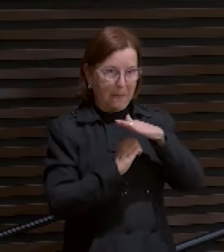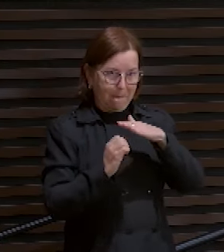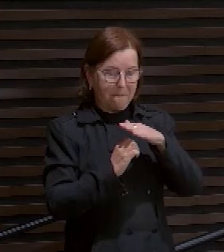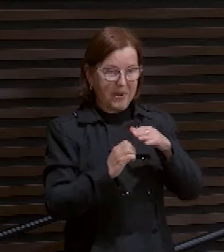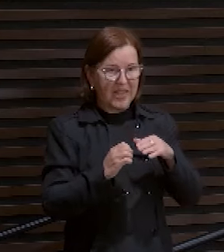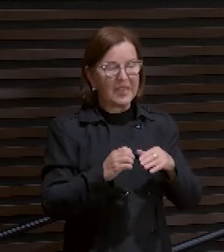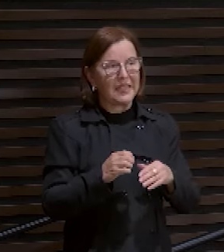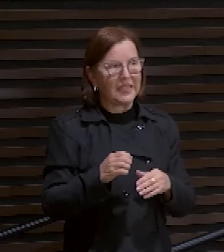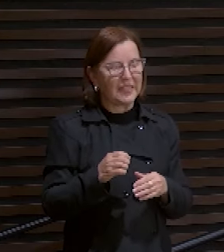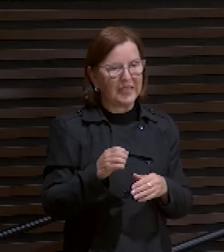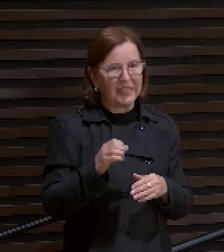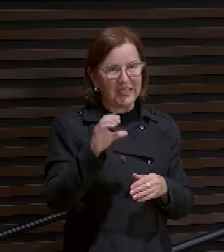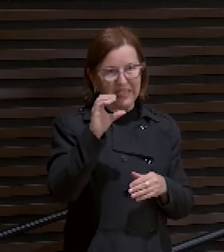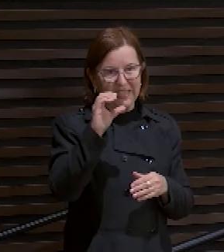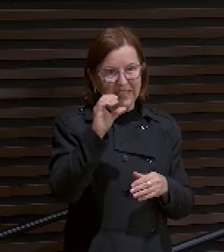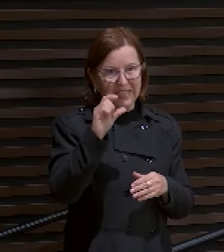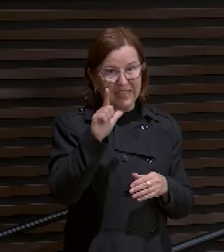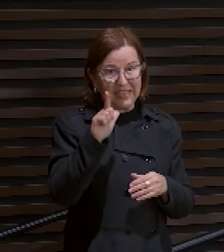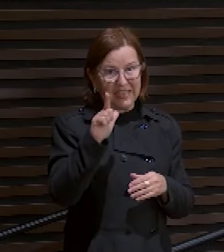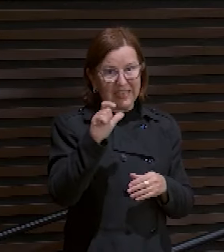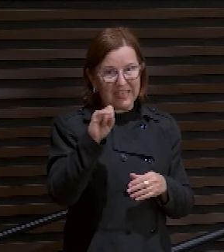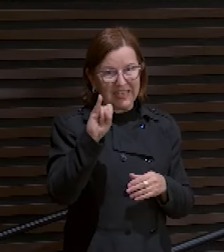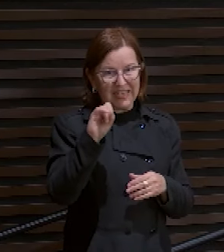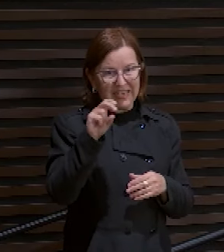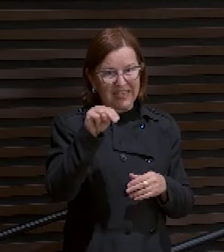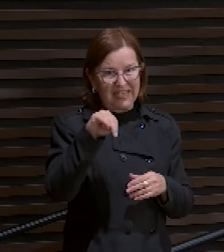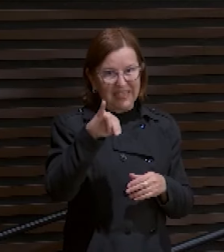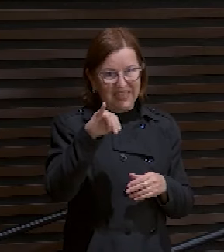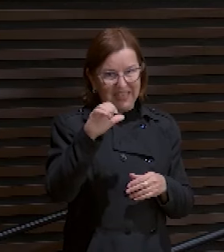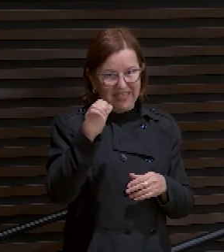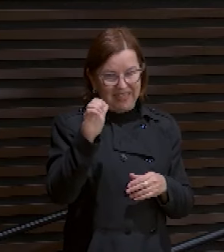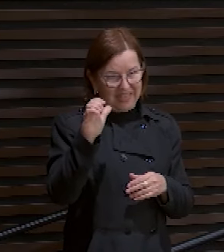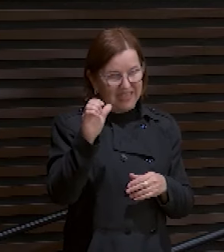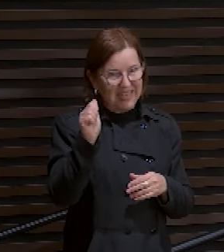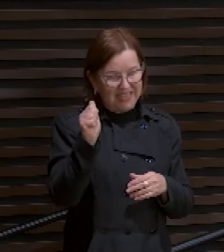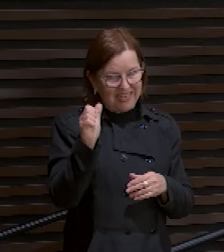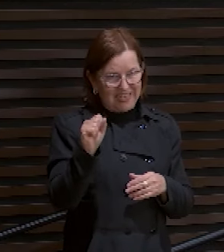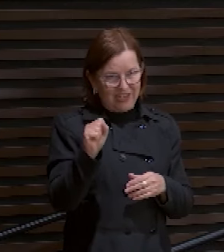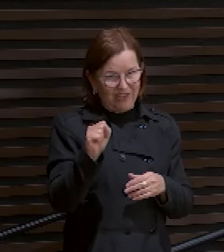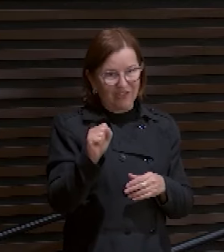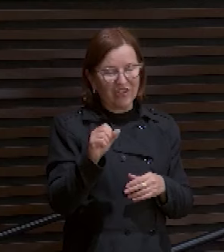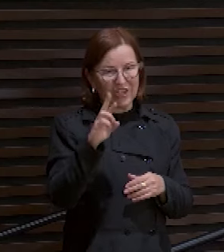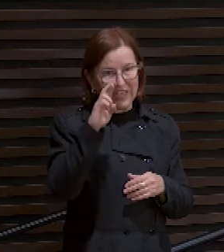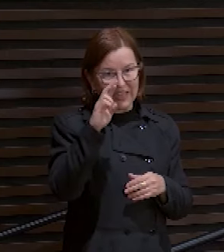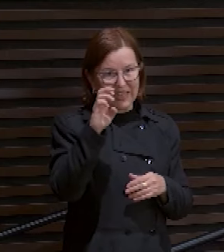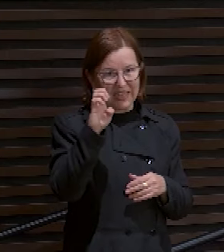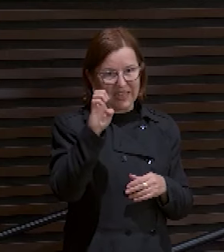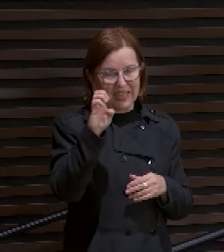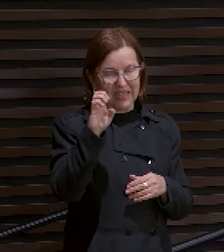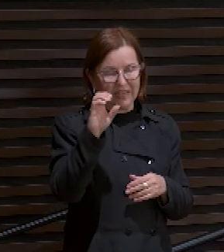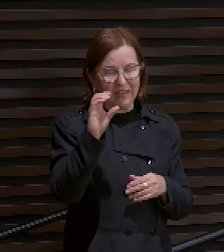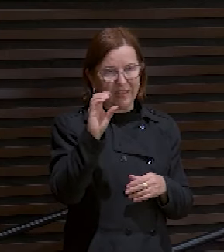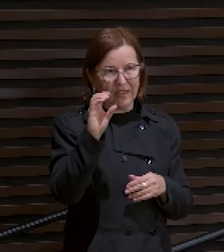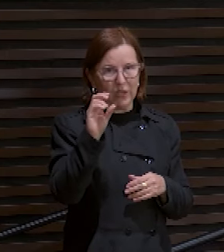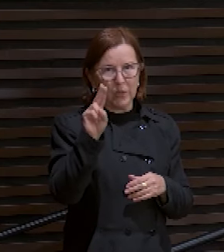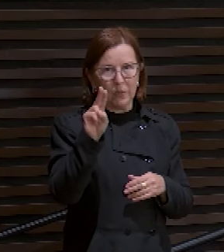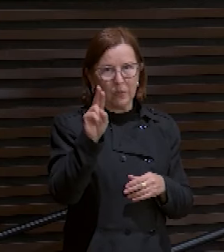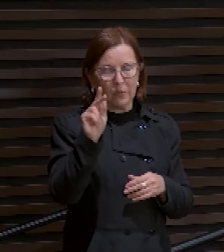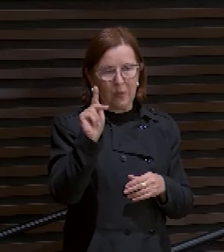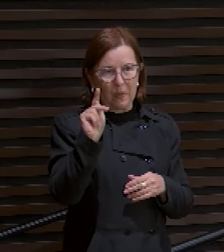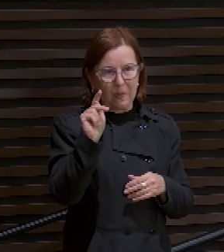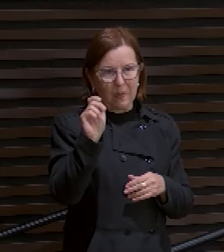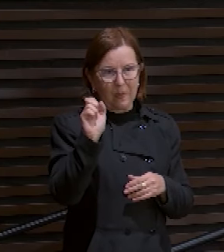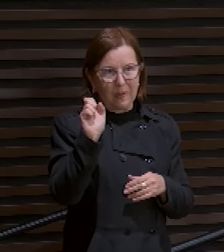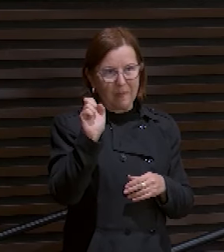E eu vou dizer para vocês. Vocês tem que ver o que Deus faz. Quando o evangelho dele é pregado. Quando a palavra dele é pregada.